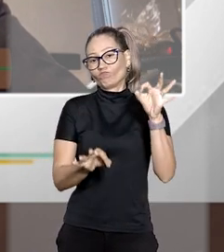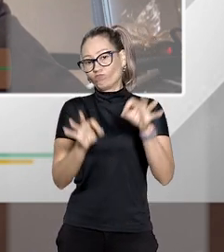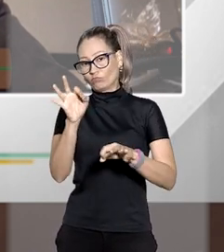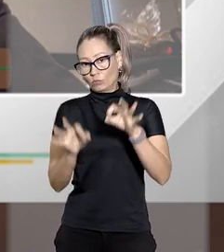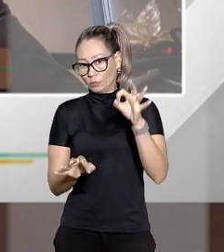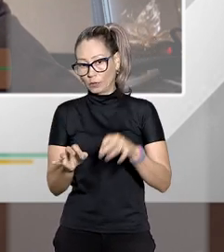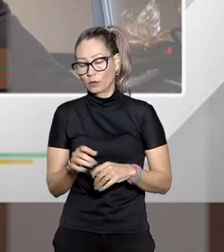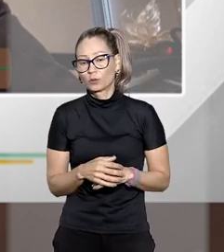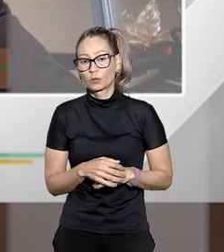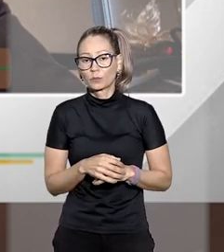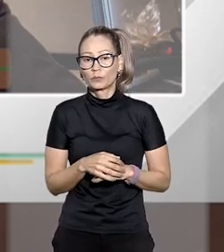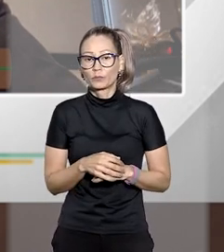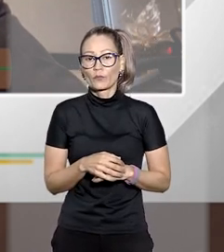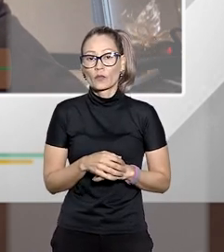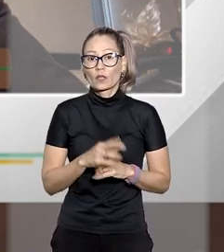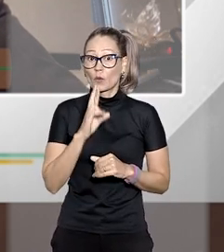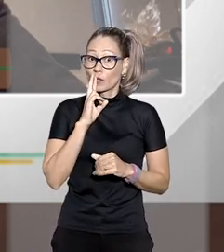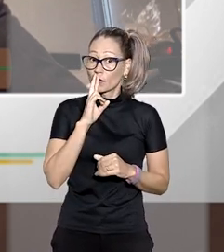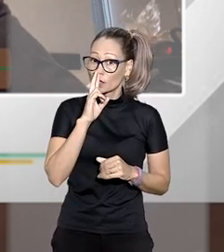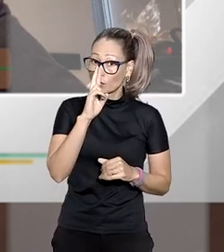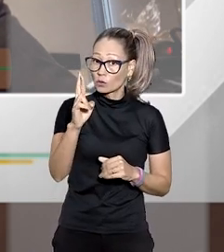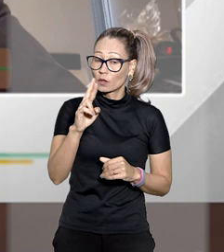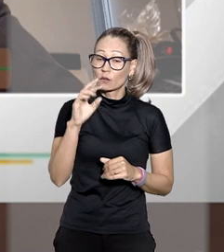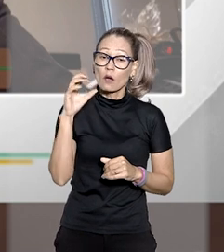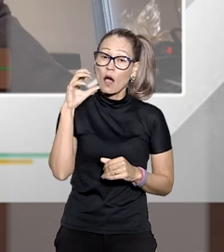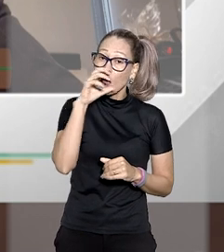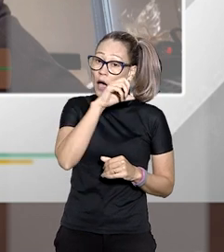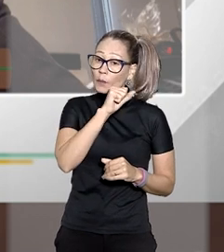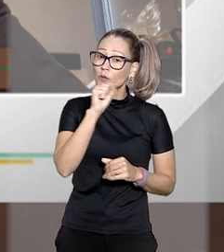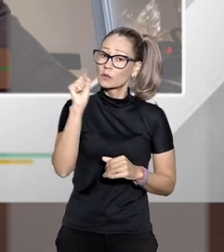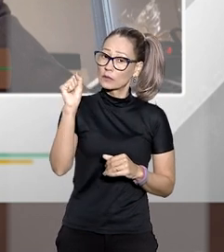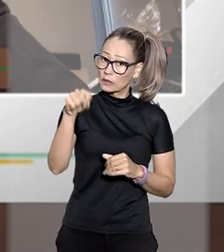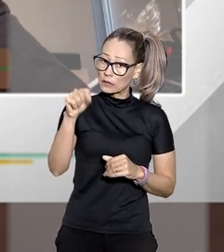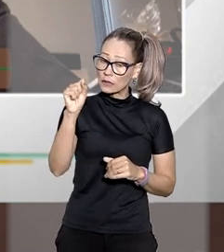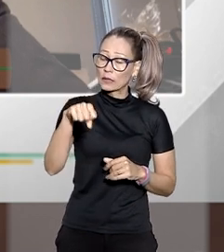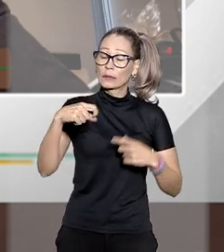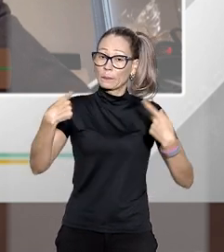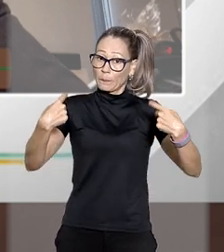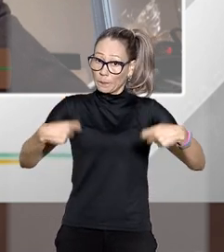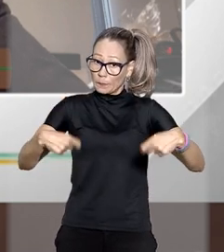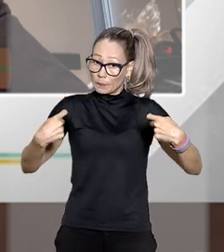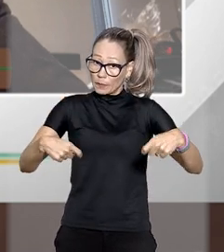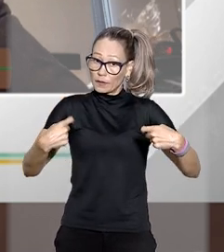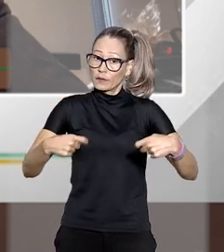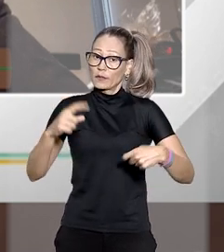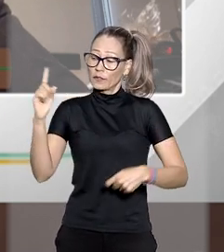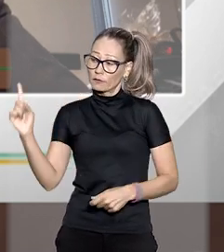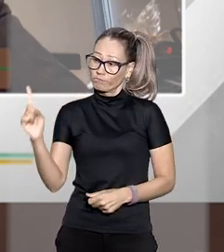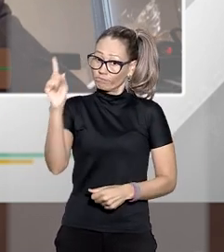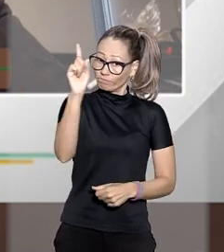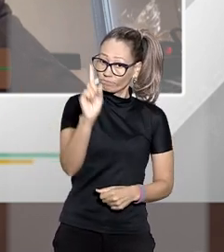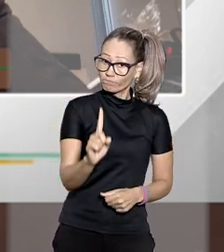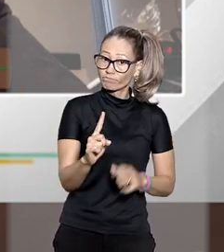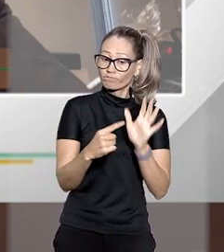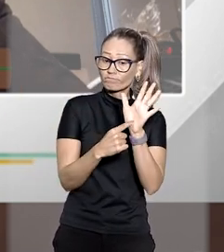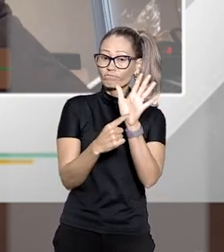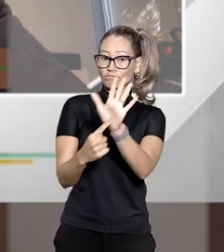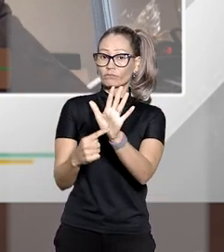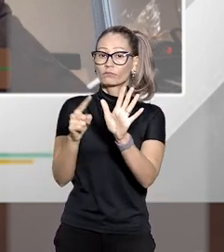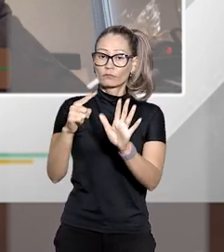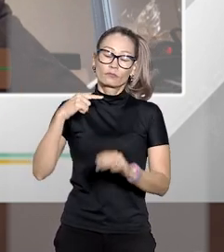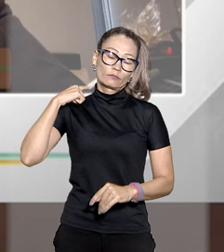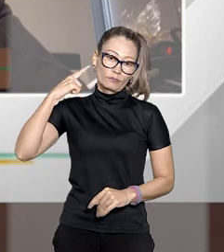o julgado de primeiro grau então respondendo objetivamente sim é preciso que a gente tenha a